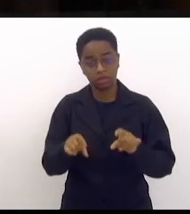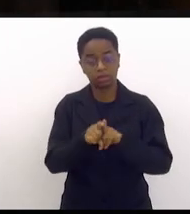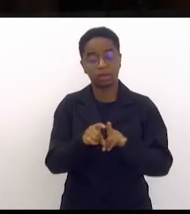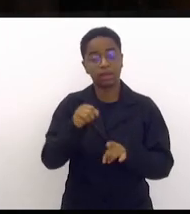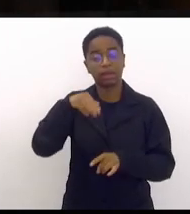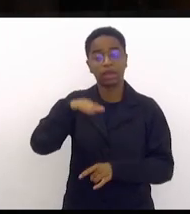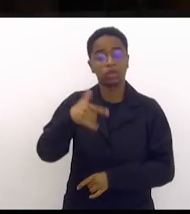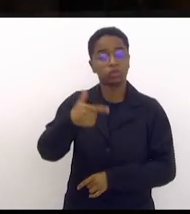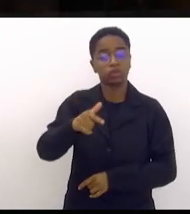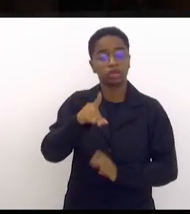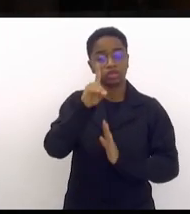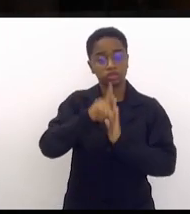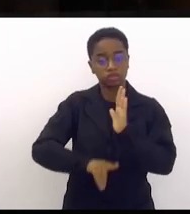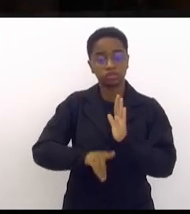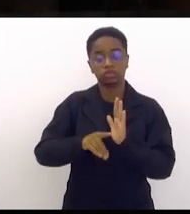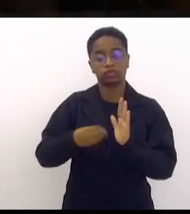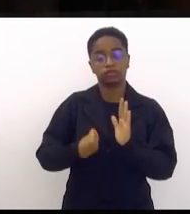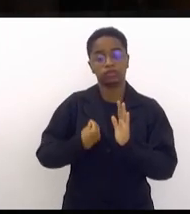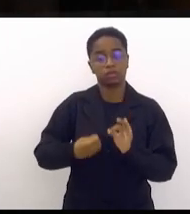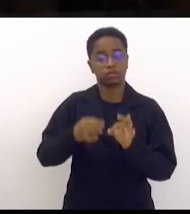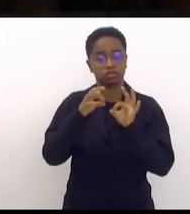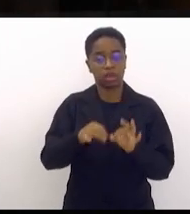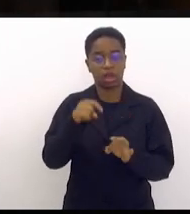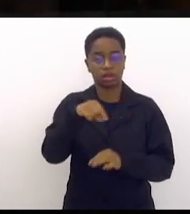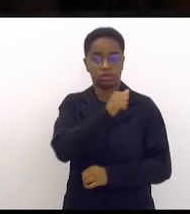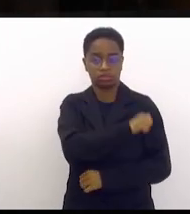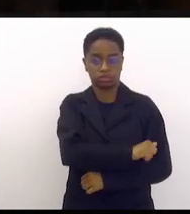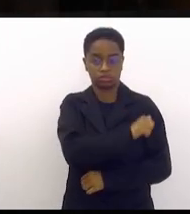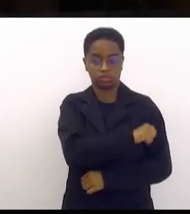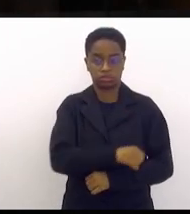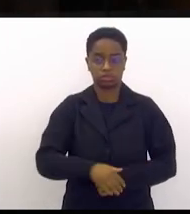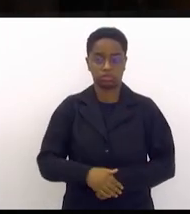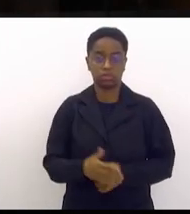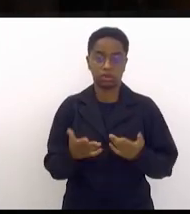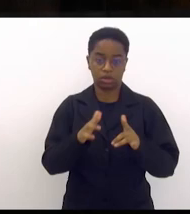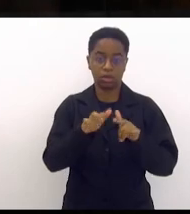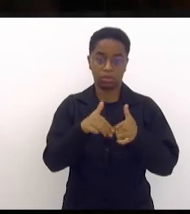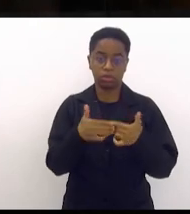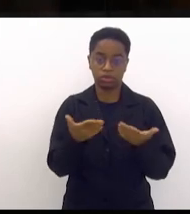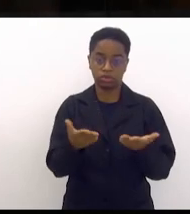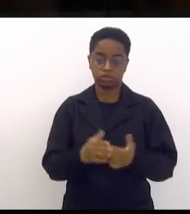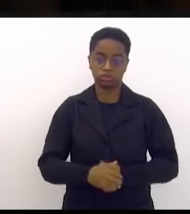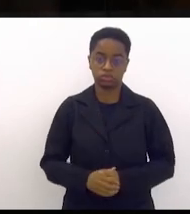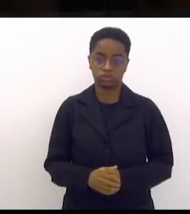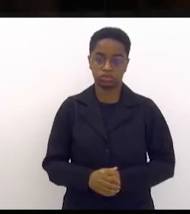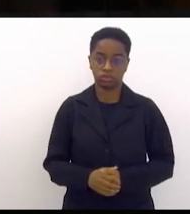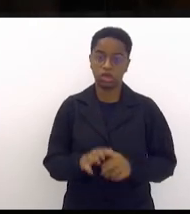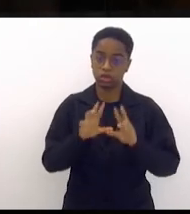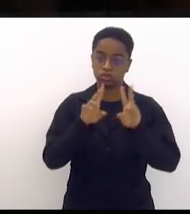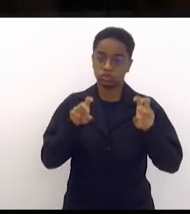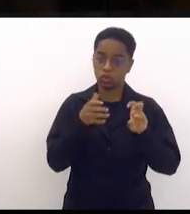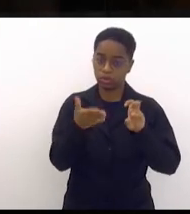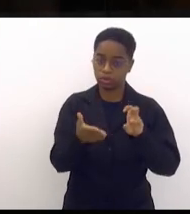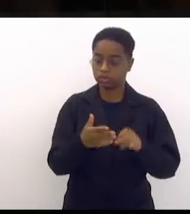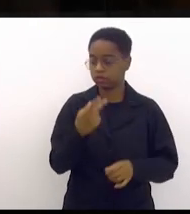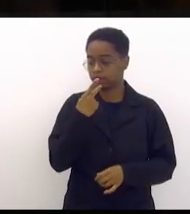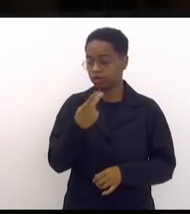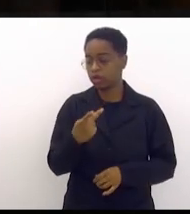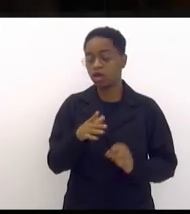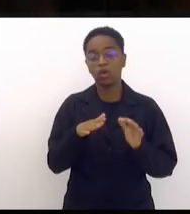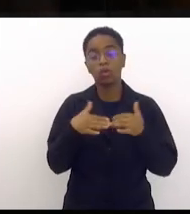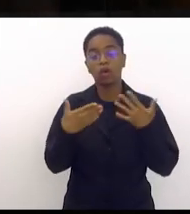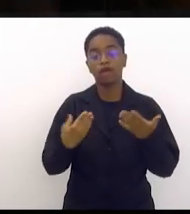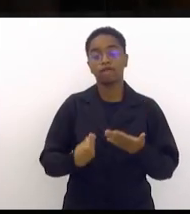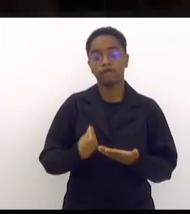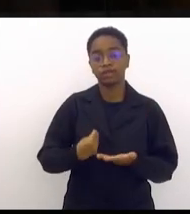de viver dignamente no Estado do Rio de Janeiro. é disso que se trata. É disso que se trata dizer quais são as